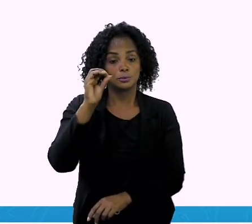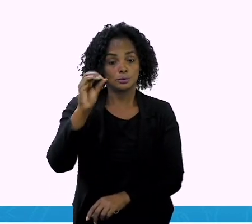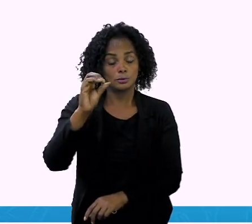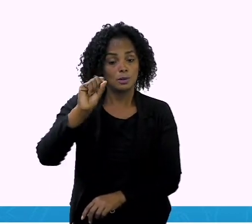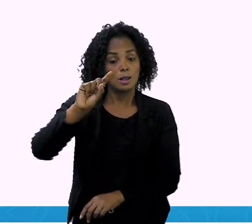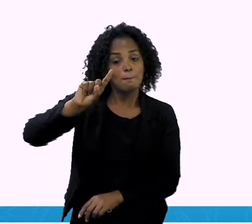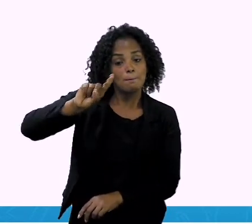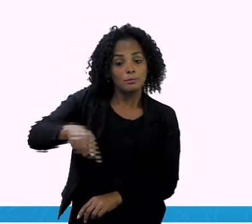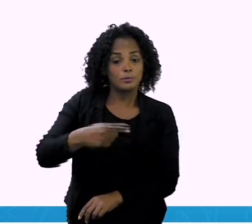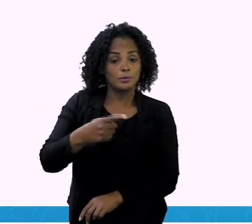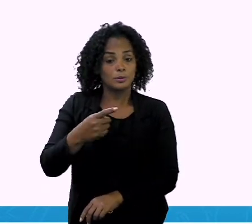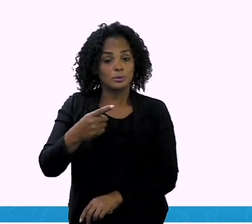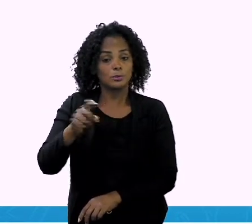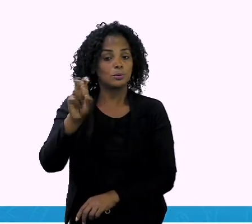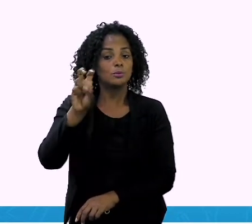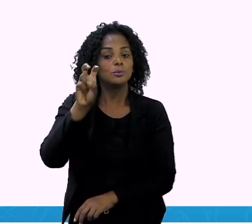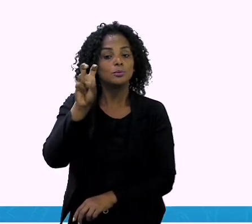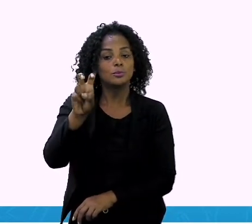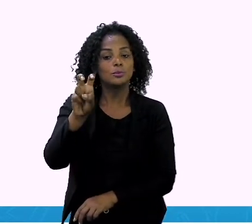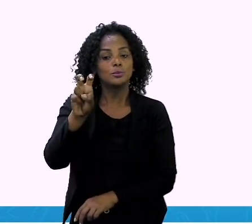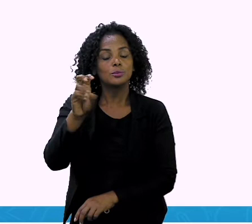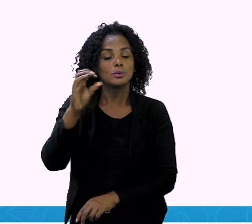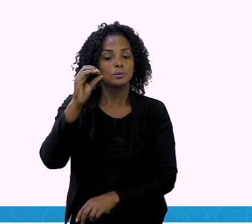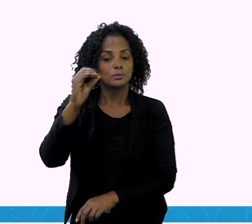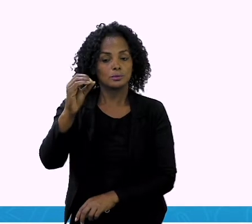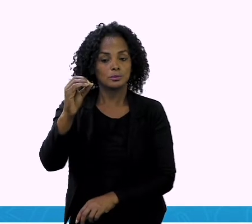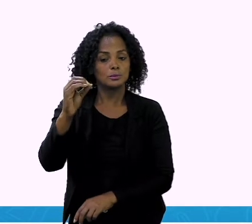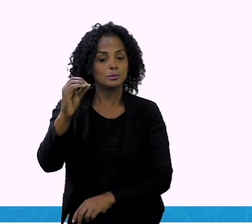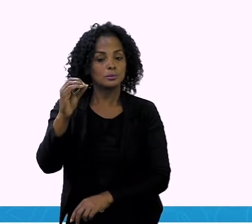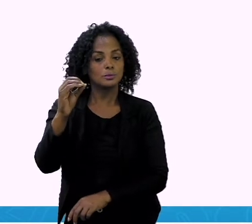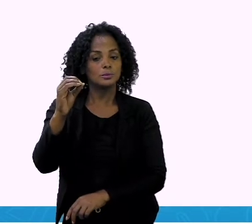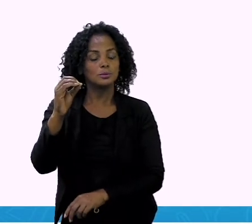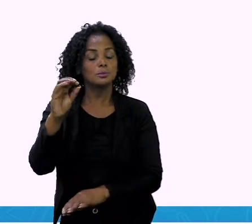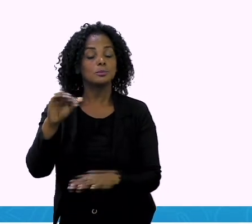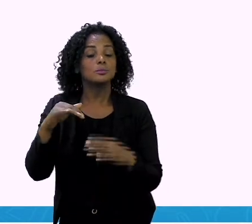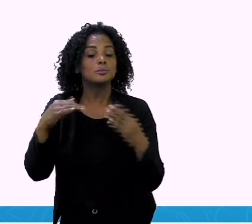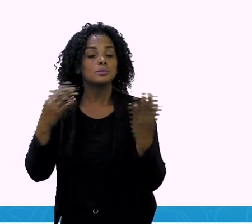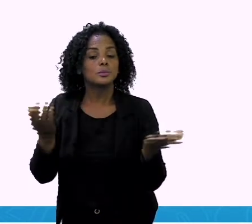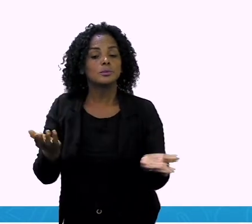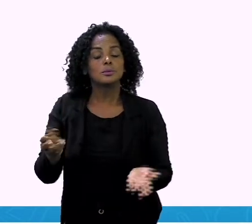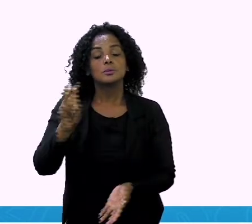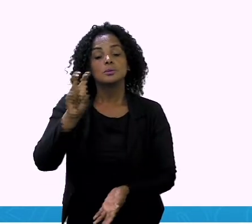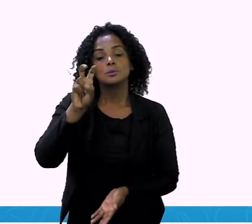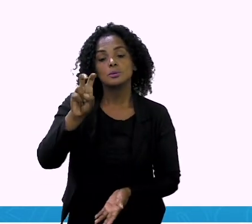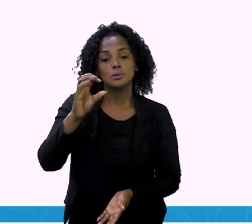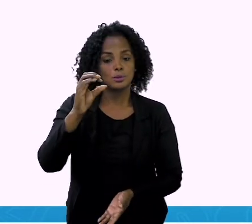Zero vírgula, o cinco e o zero. Então, está o quê?